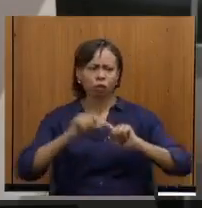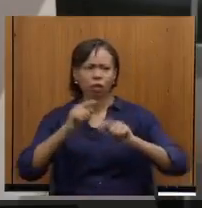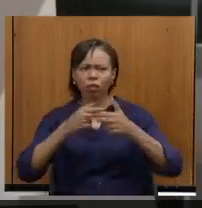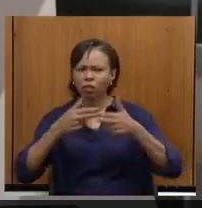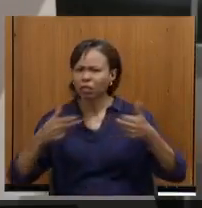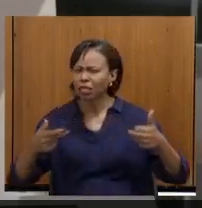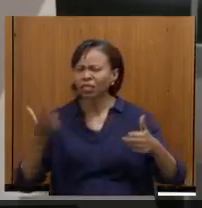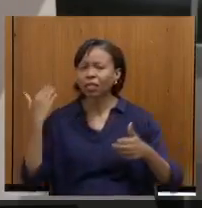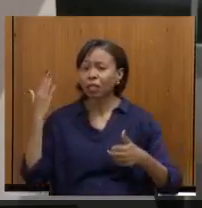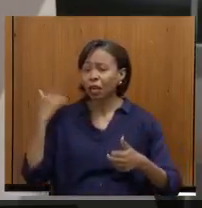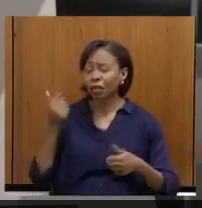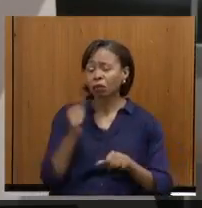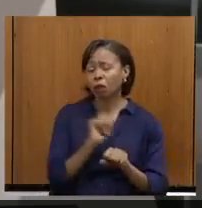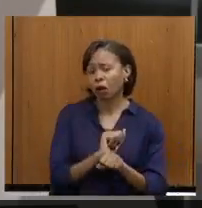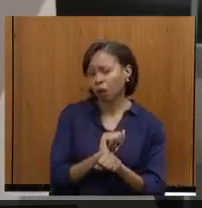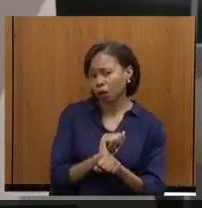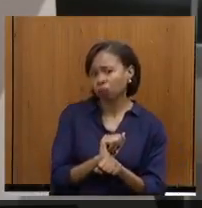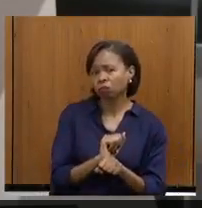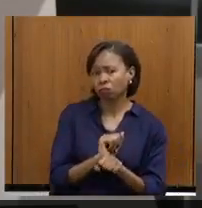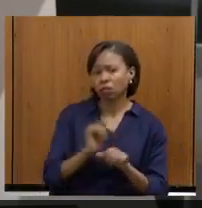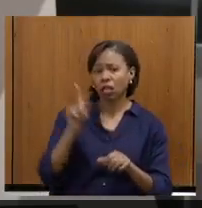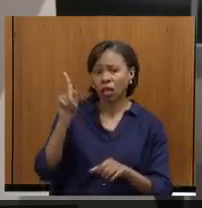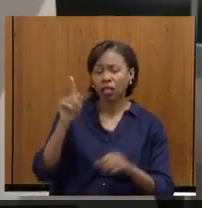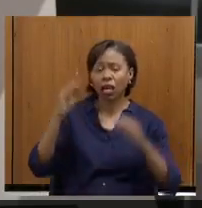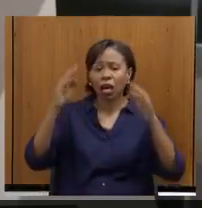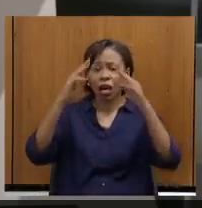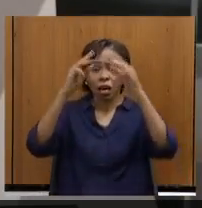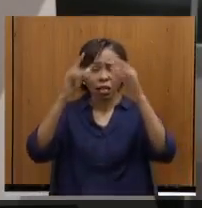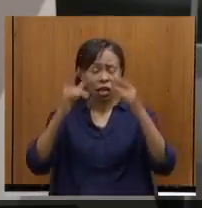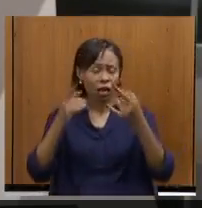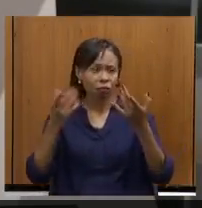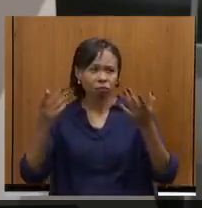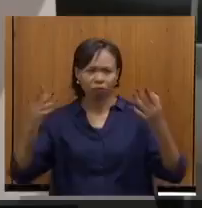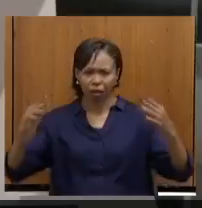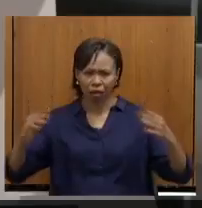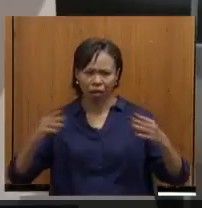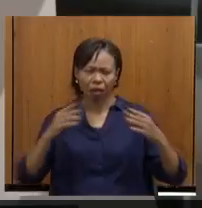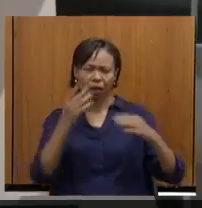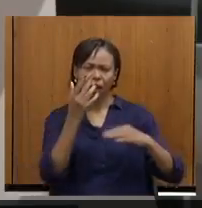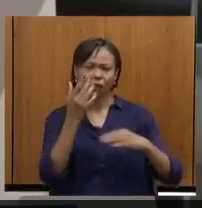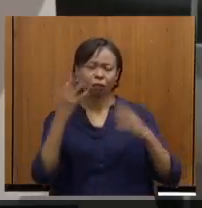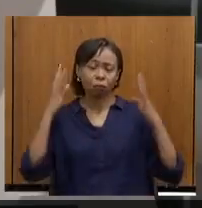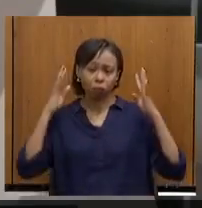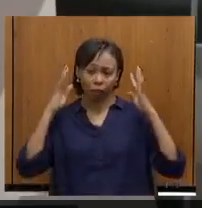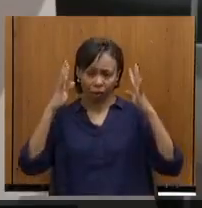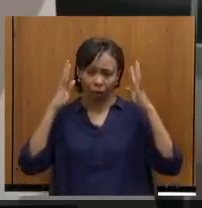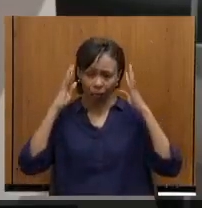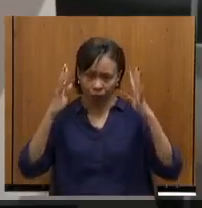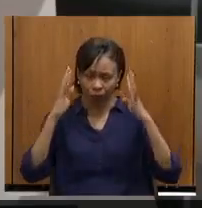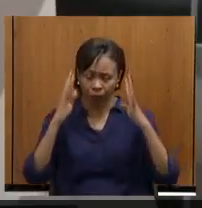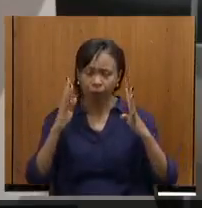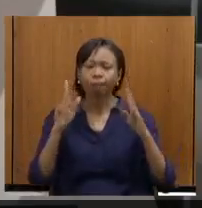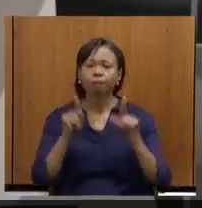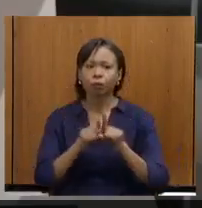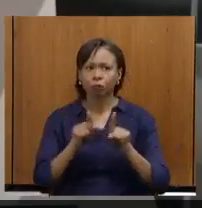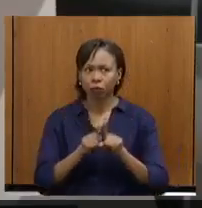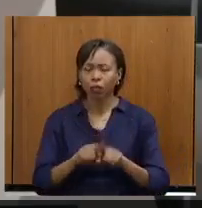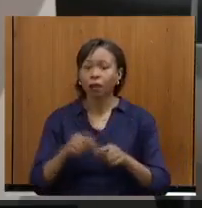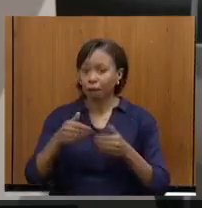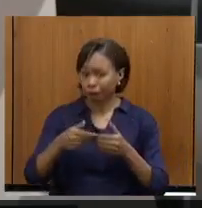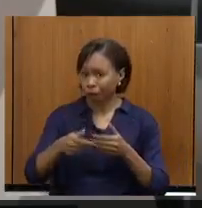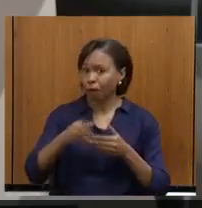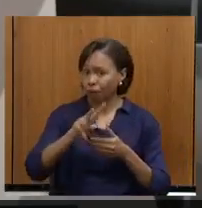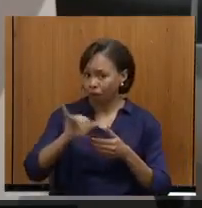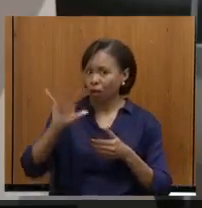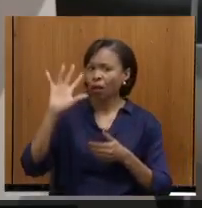ociosos na Praça da Liberdade, nós já foram... Vamos lançar agora o resultado, pode passar. A